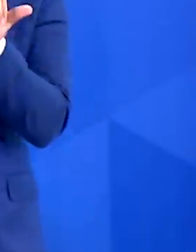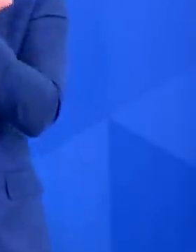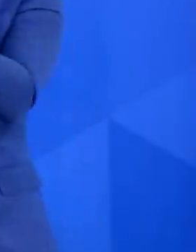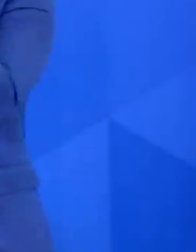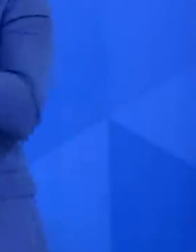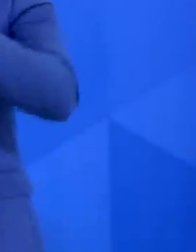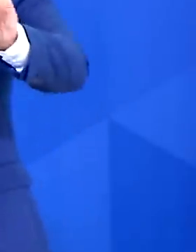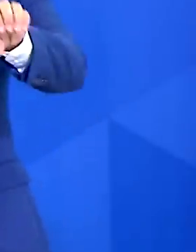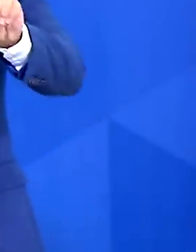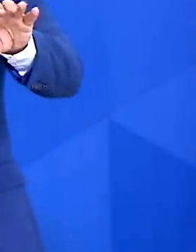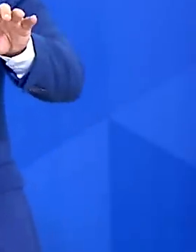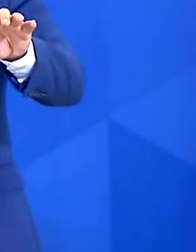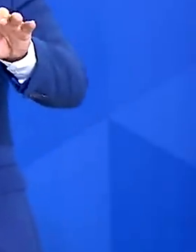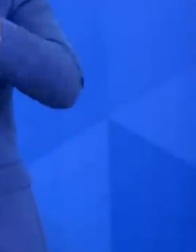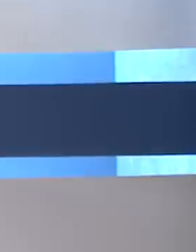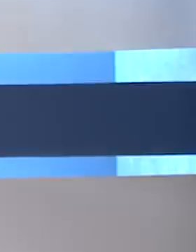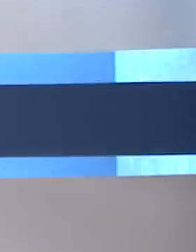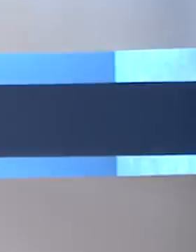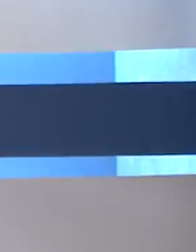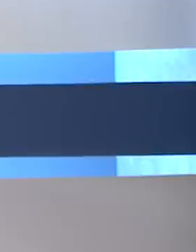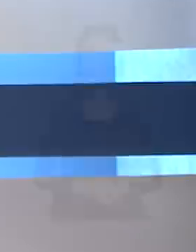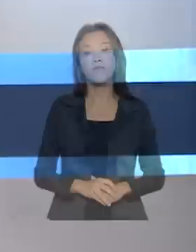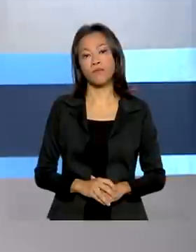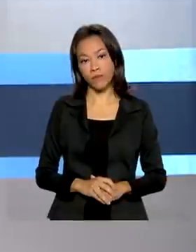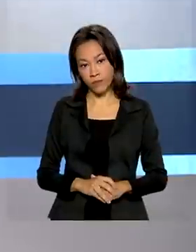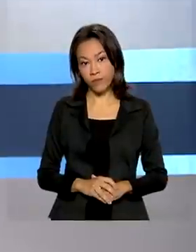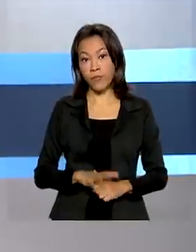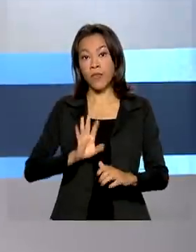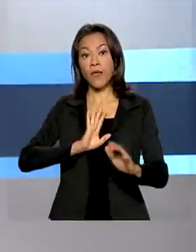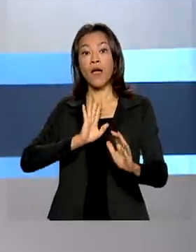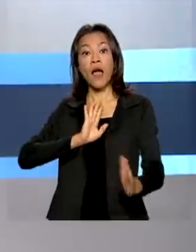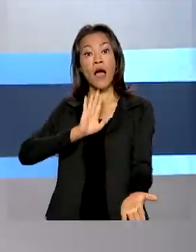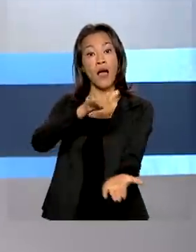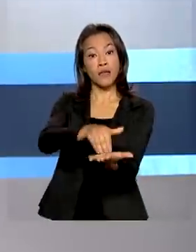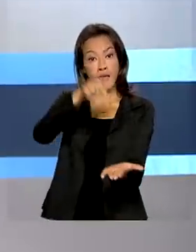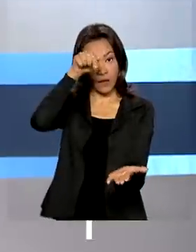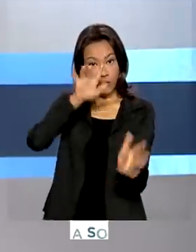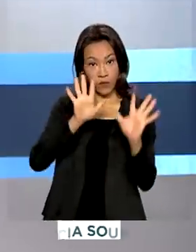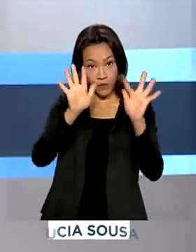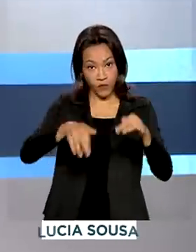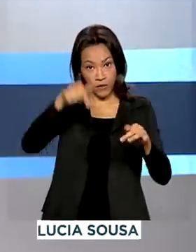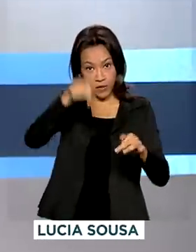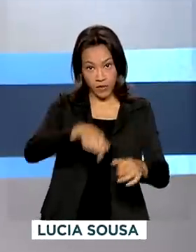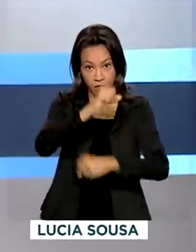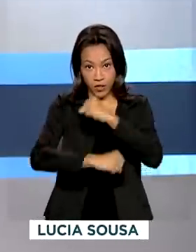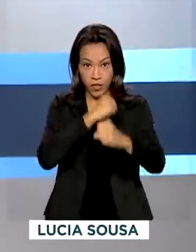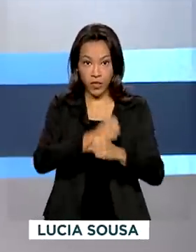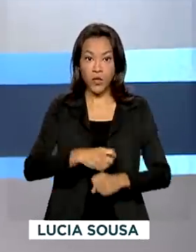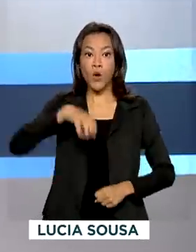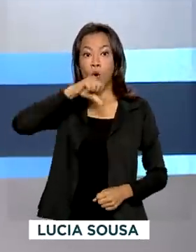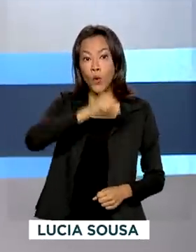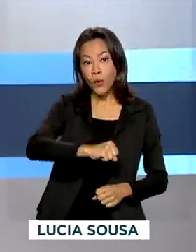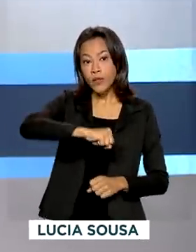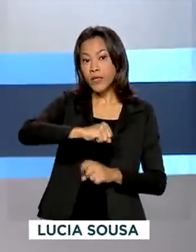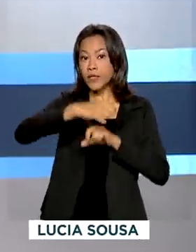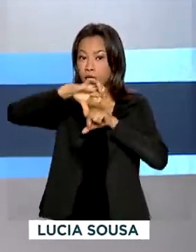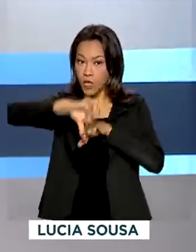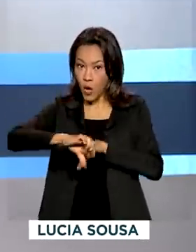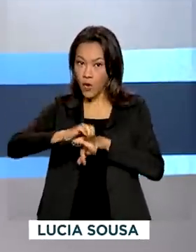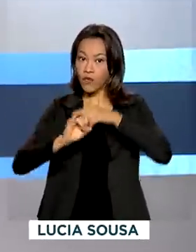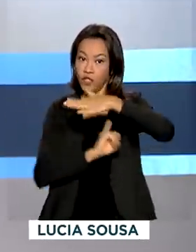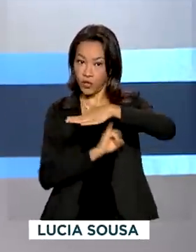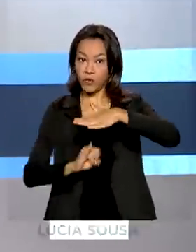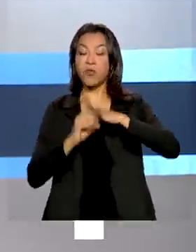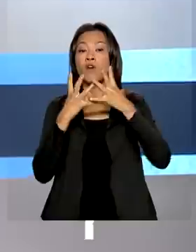em 850 cidades. Até o final deste ano, 89 instituições vão adotar a gestão cívico